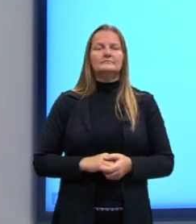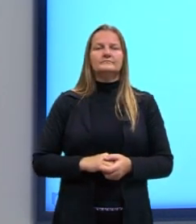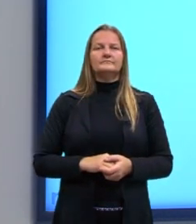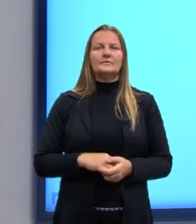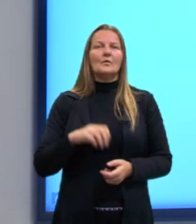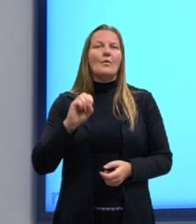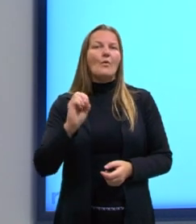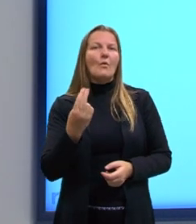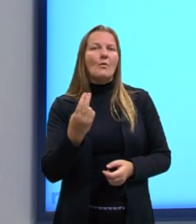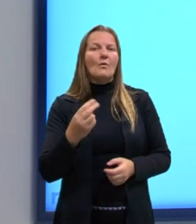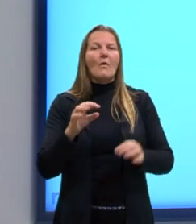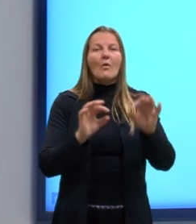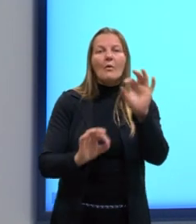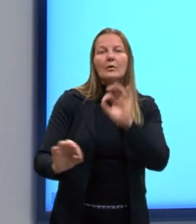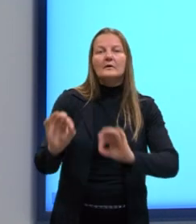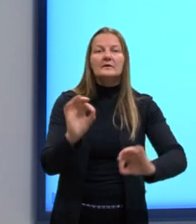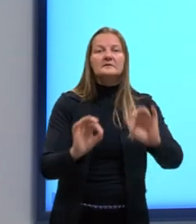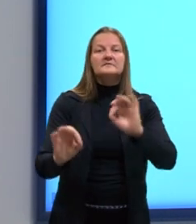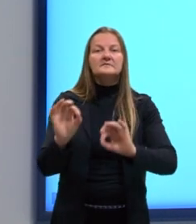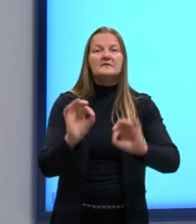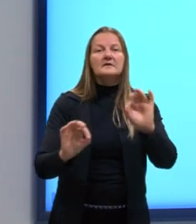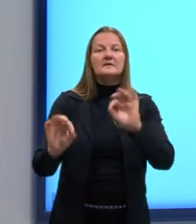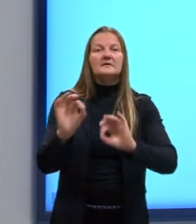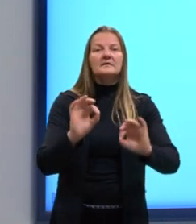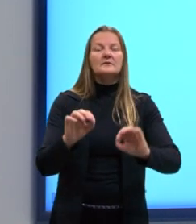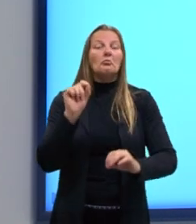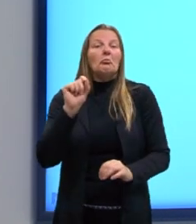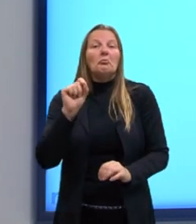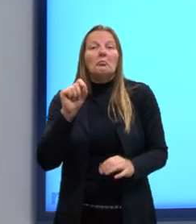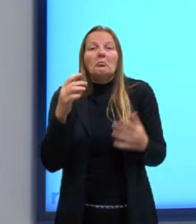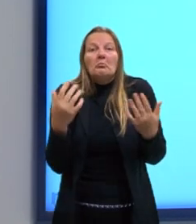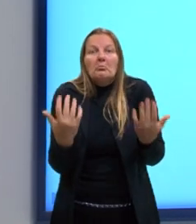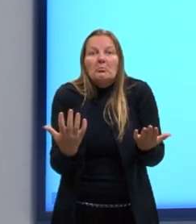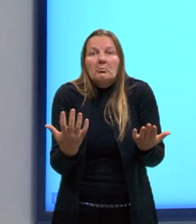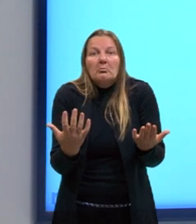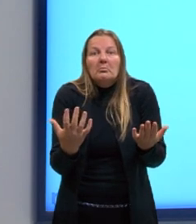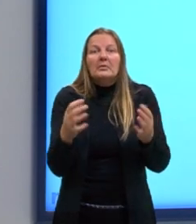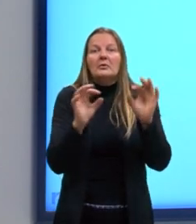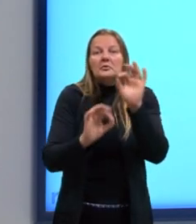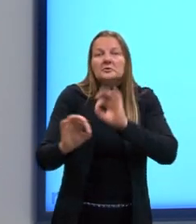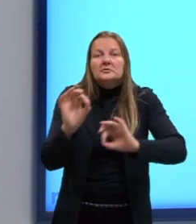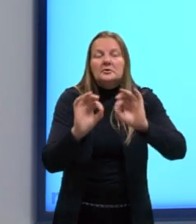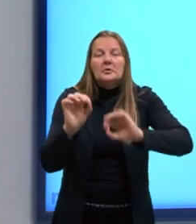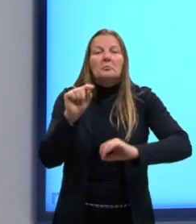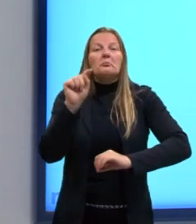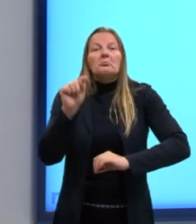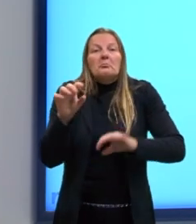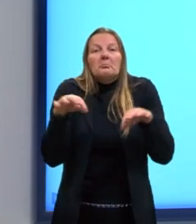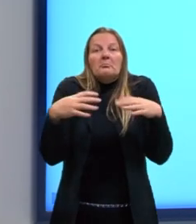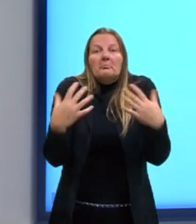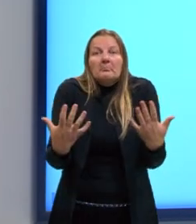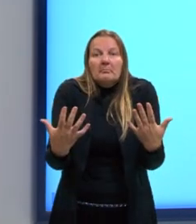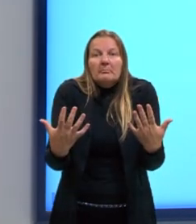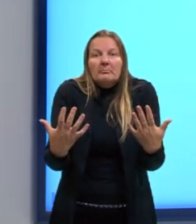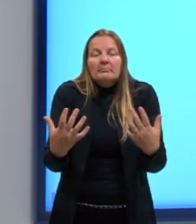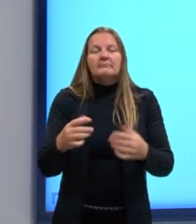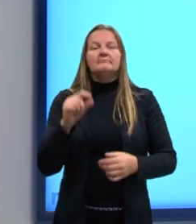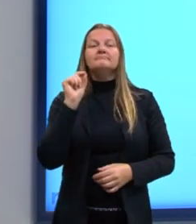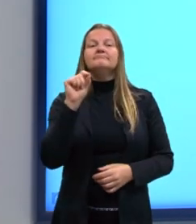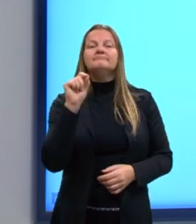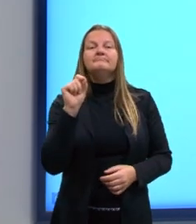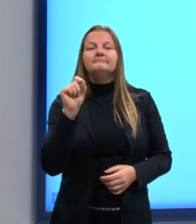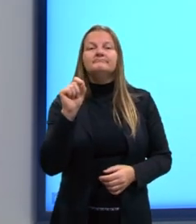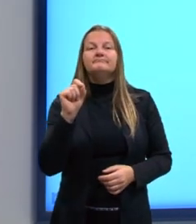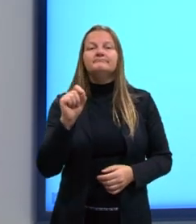Ou, organizei. Poderia dizer só organizei? Também não. Quem organiza, organiza o que?